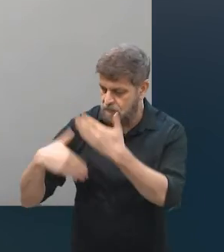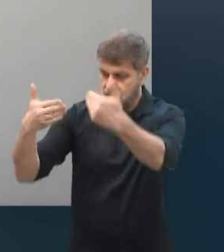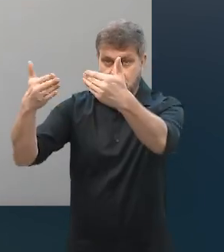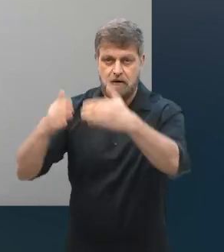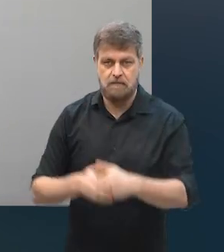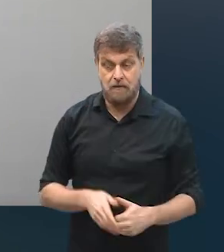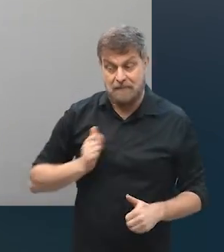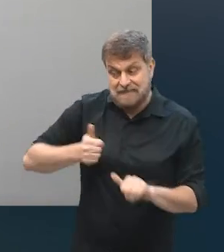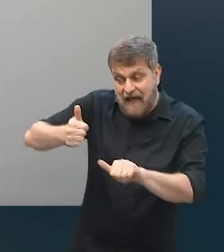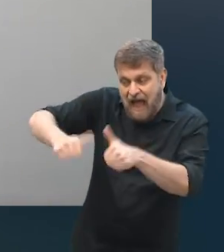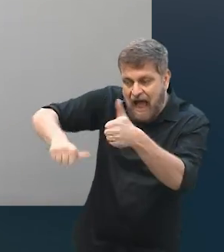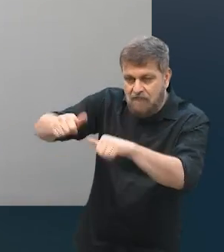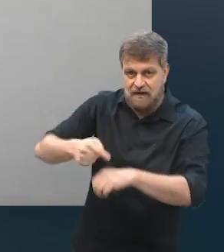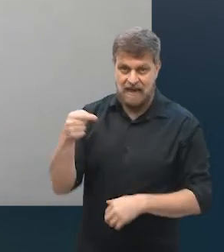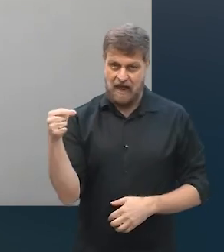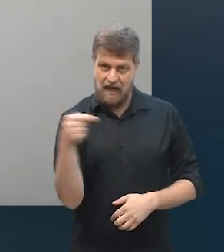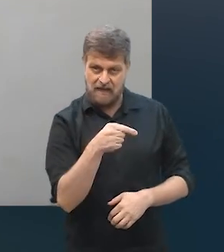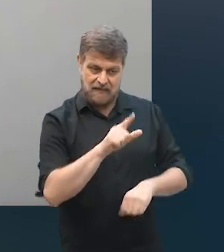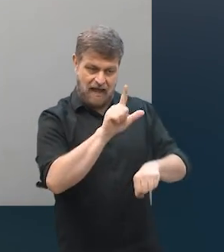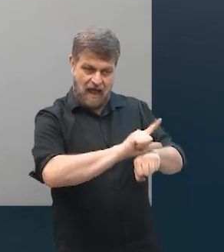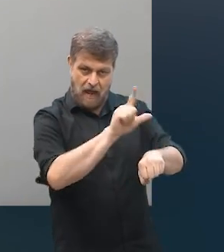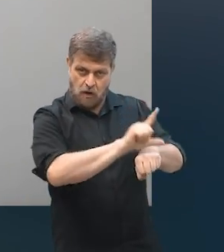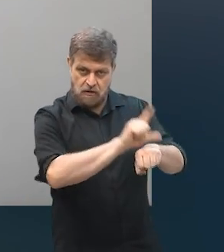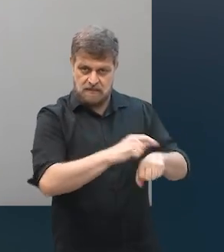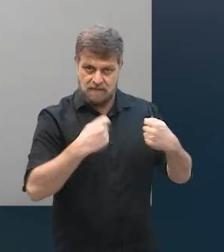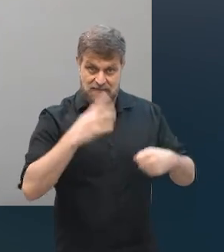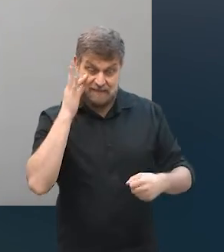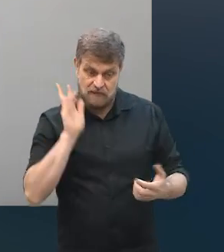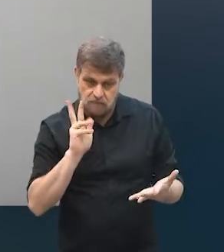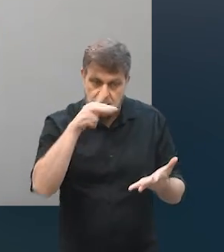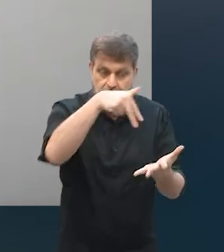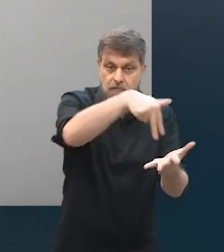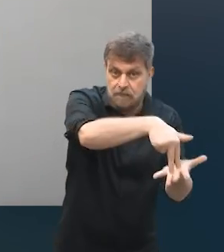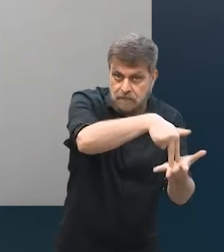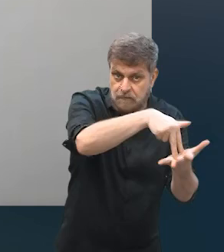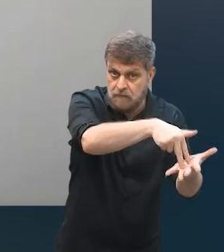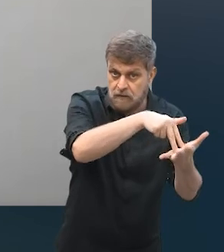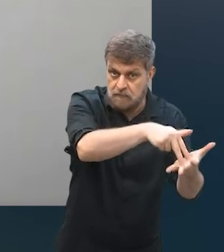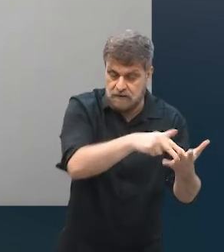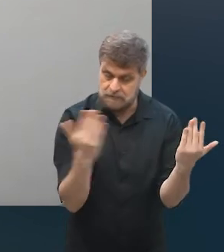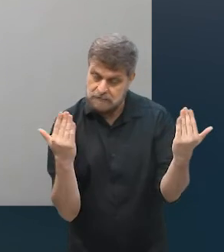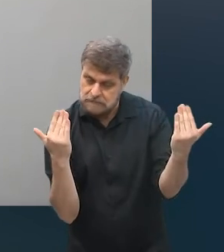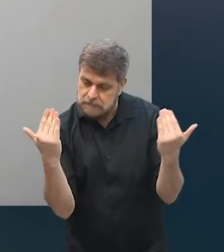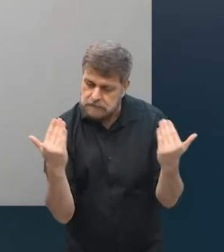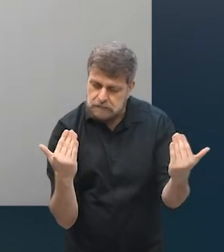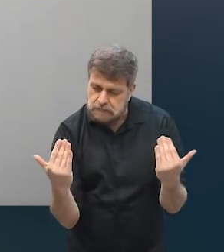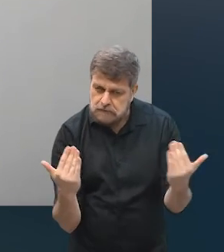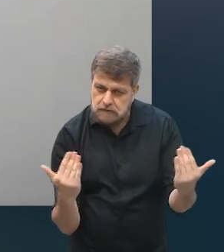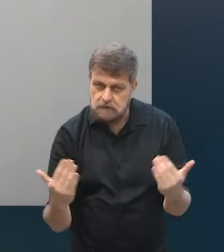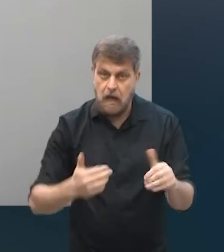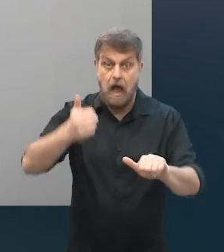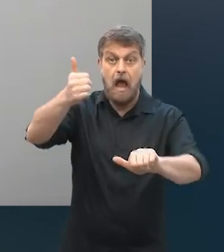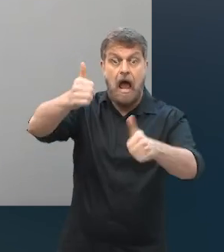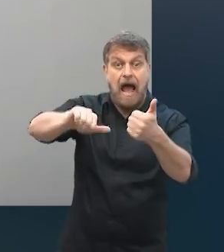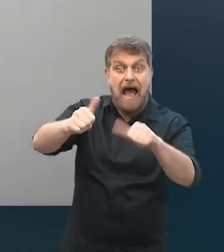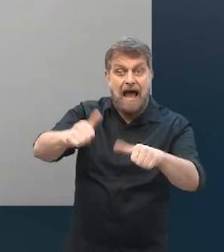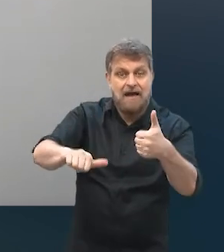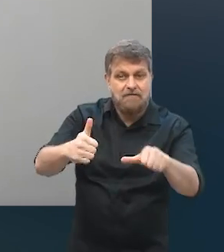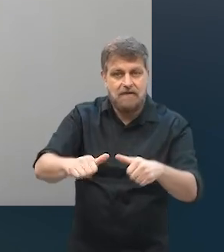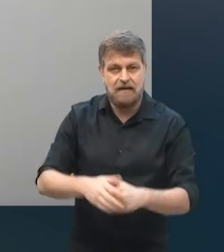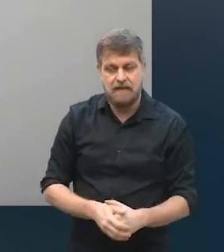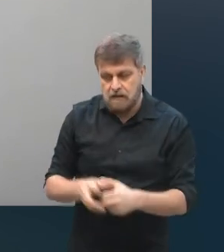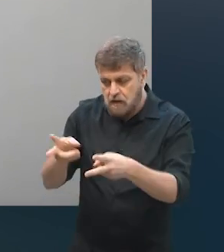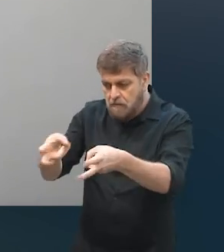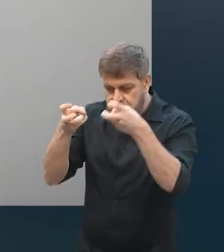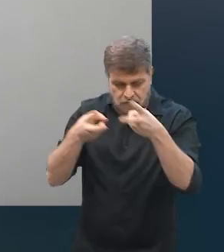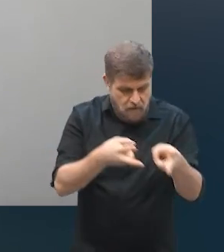o teu negócio, né, tá deslanchando, tá precisando de você ali para conseguir crescer, então você tem que avaliar olhando para